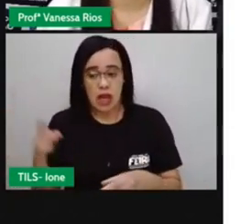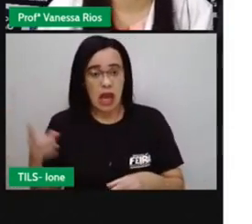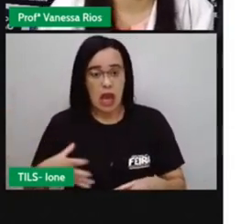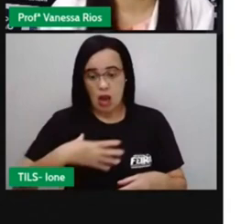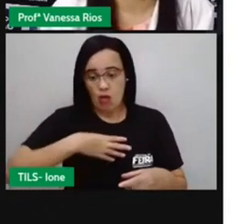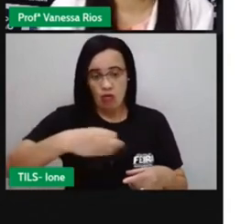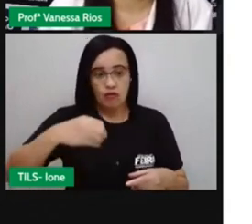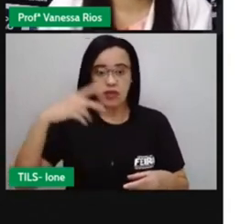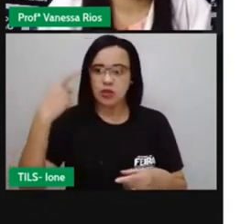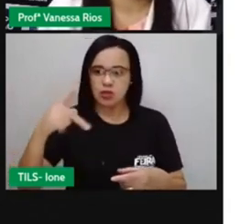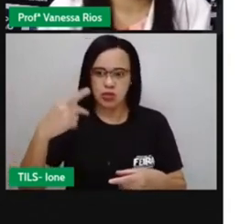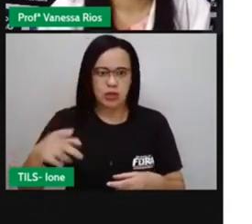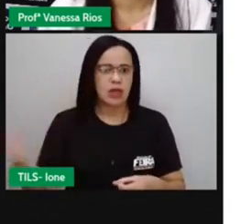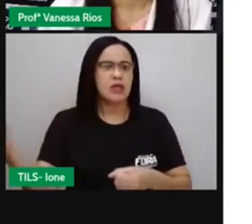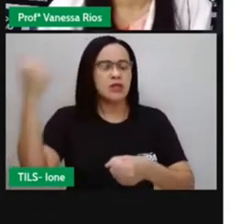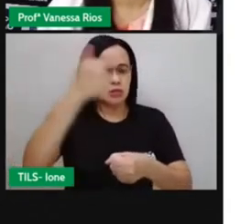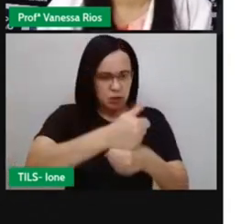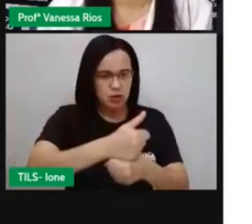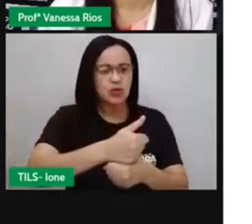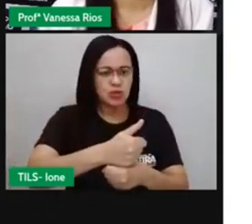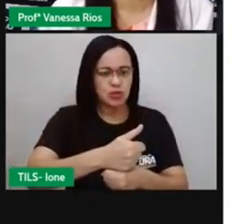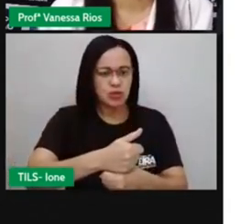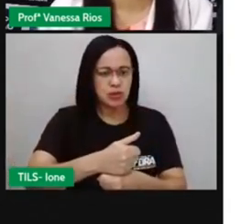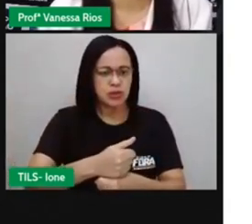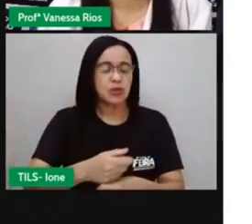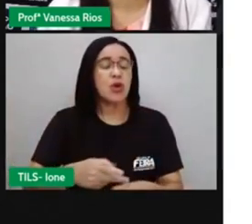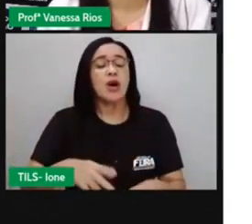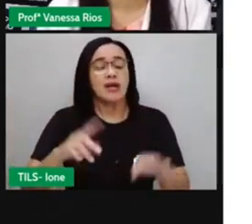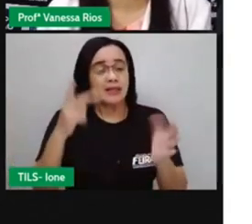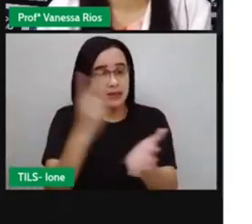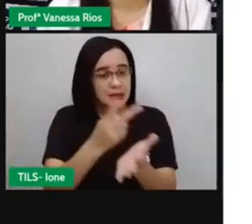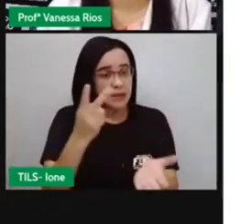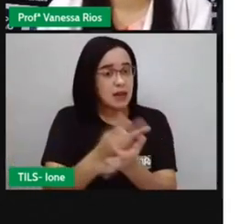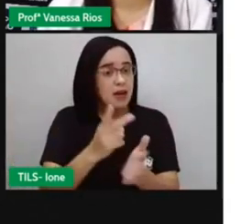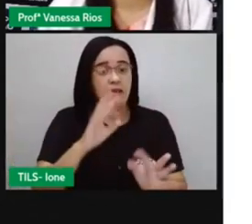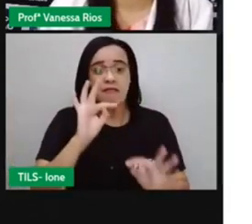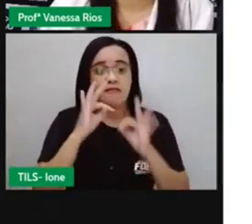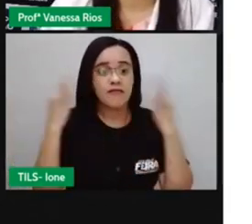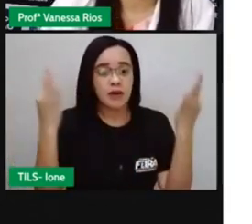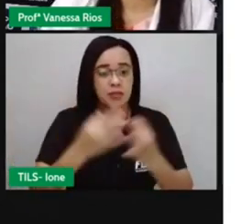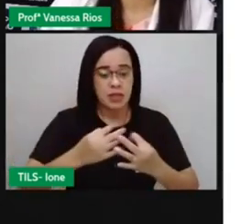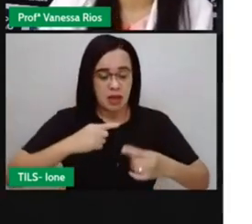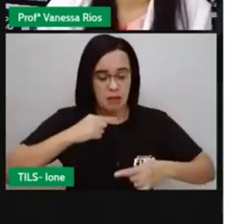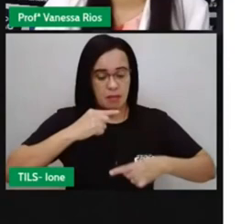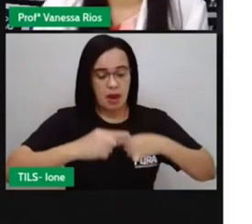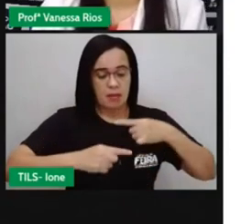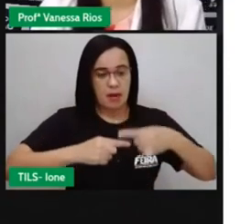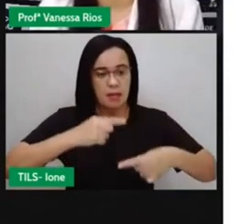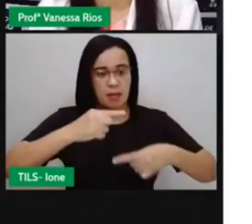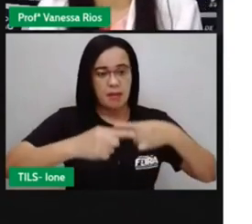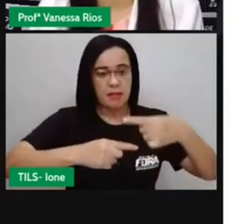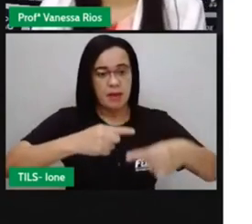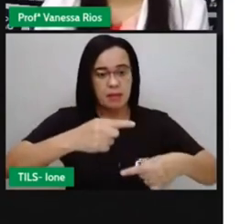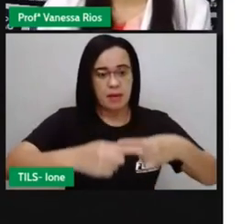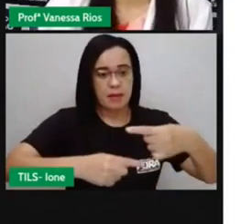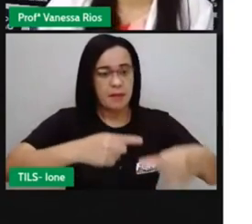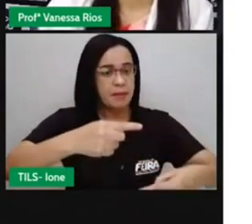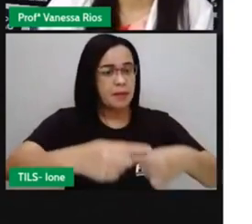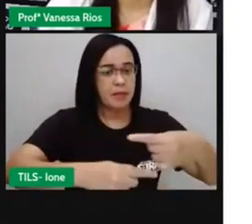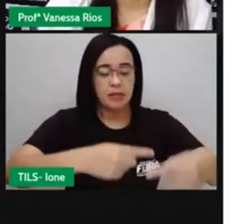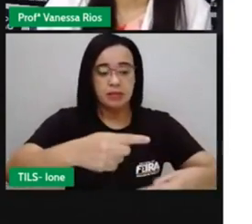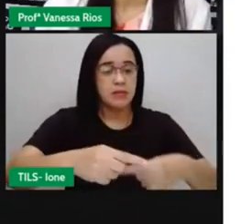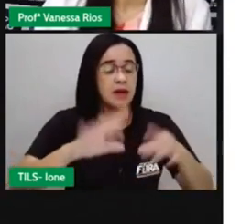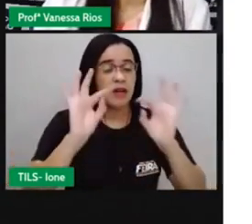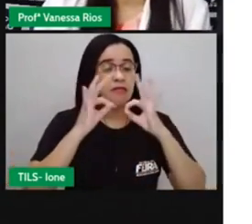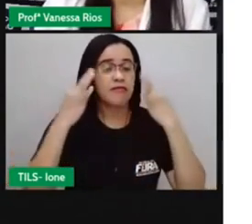quando a gente fala em monarquia, né? O poder é passado por hereditariedade, então é passado de pai para